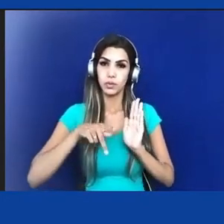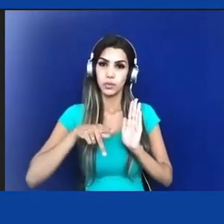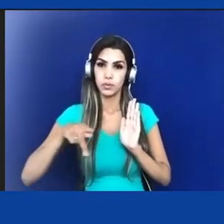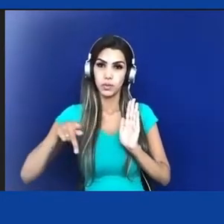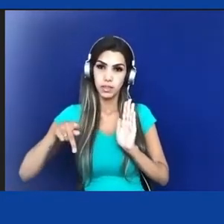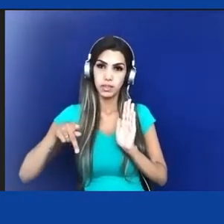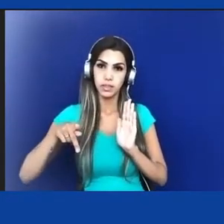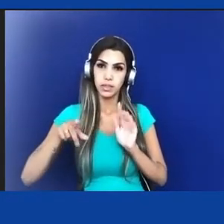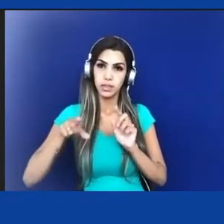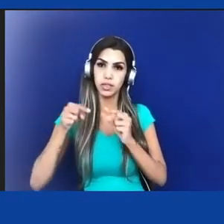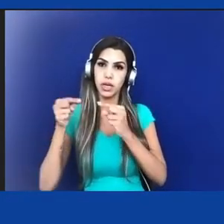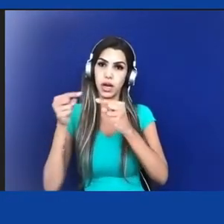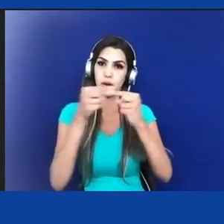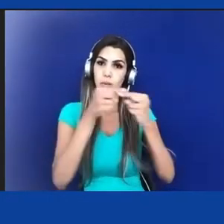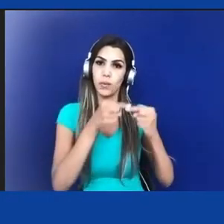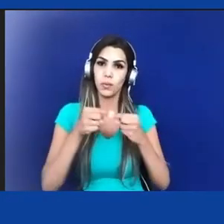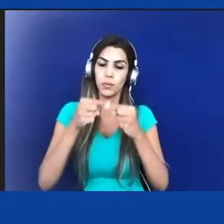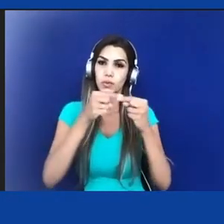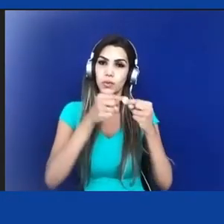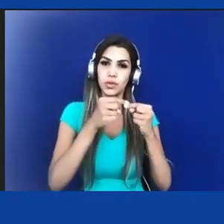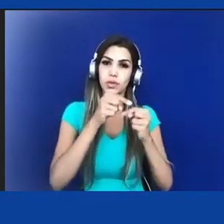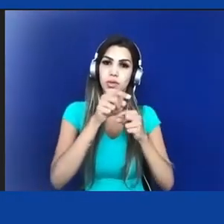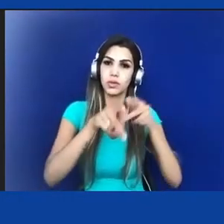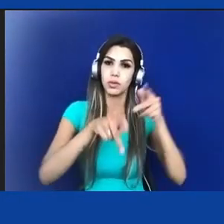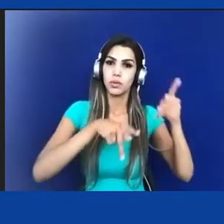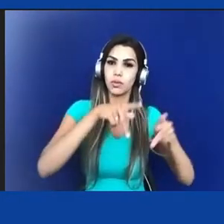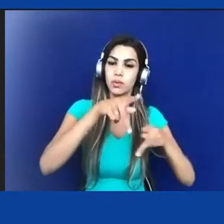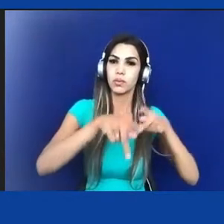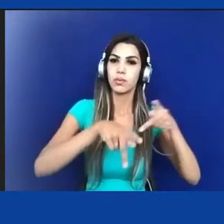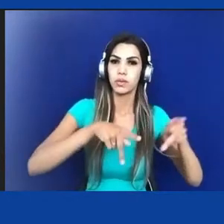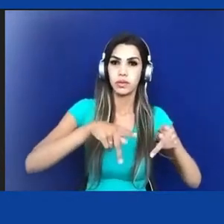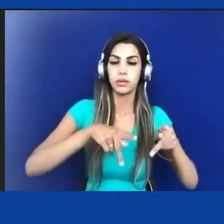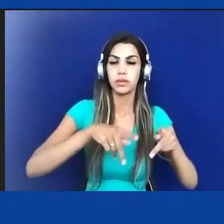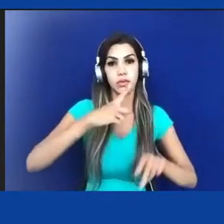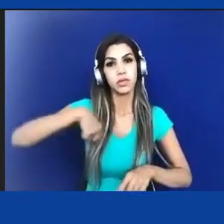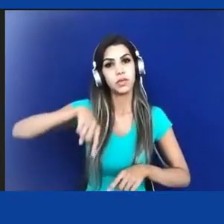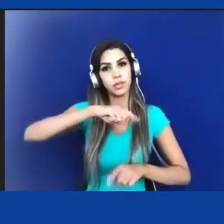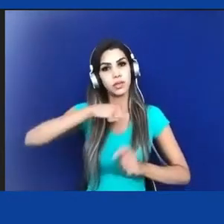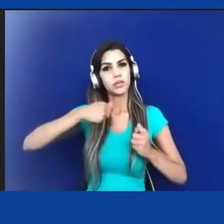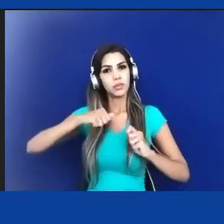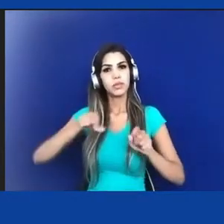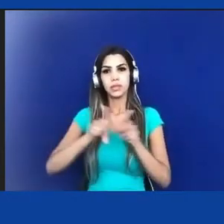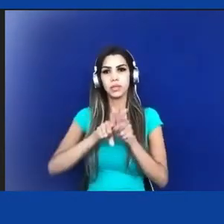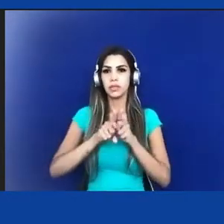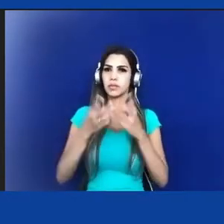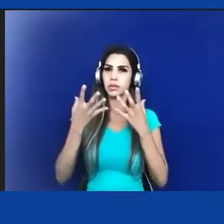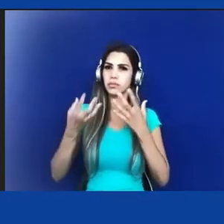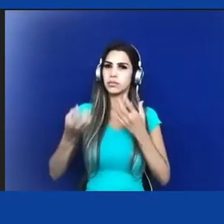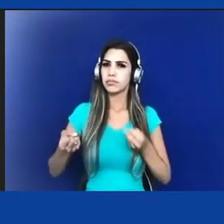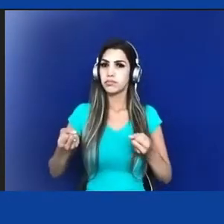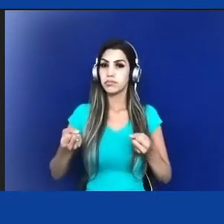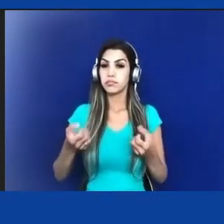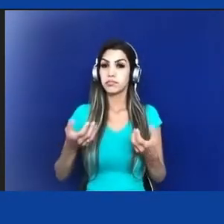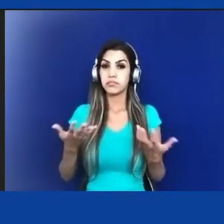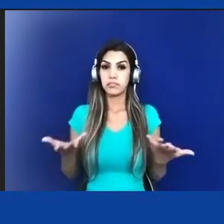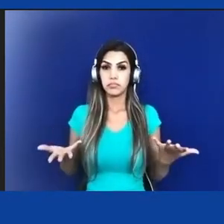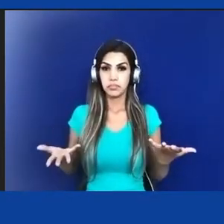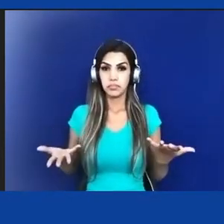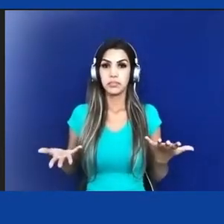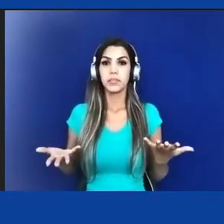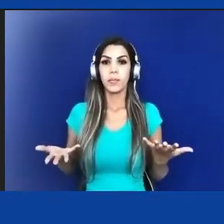obedecer, como aquilo que todos devemos... Esse discurso, esse conjunto de coisas, ele não é